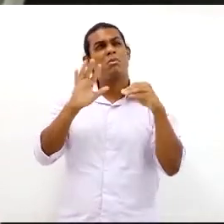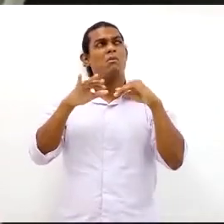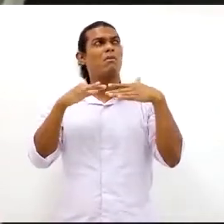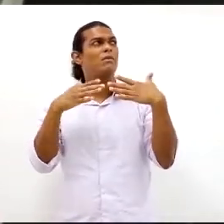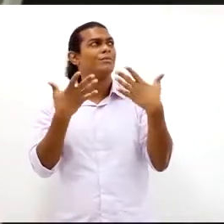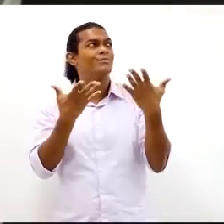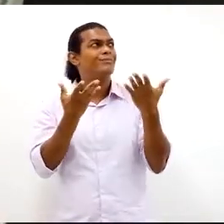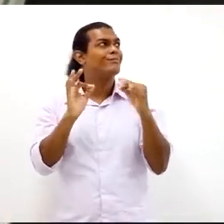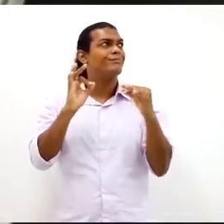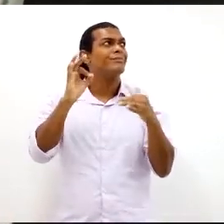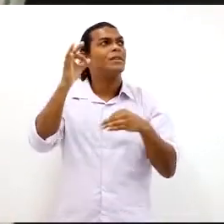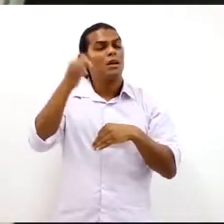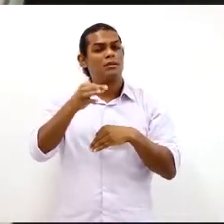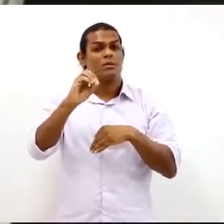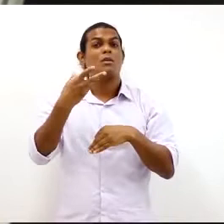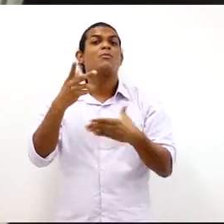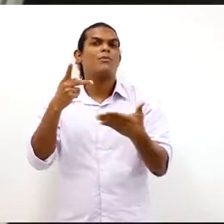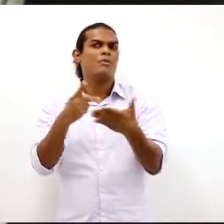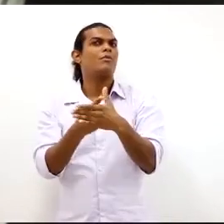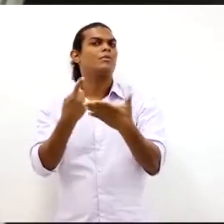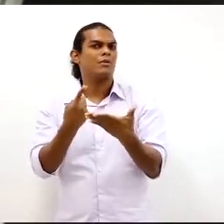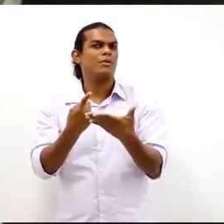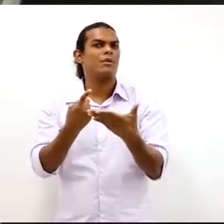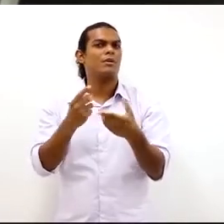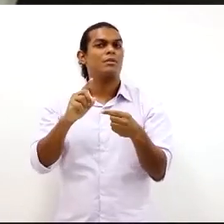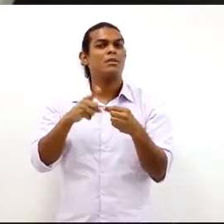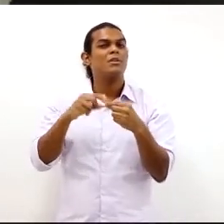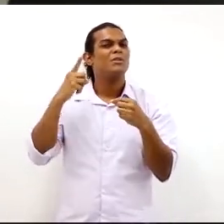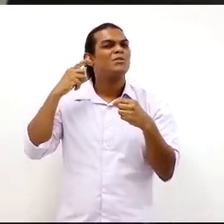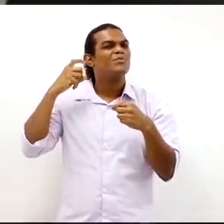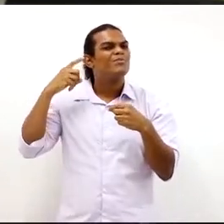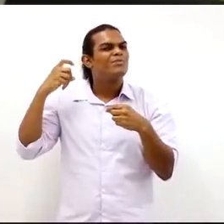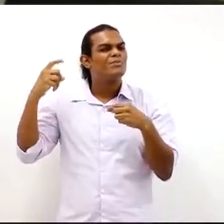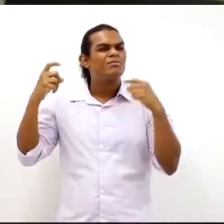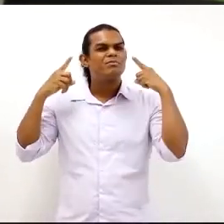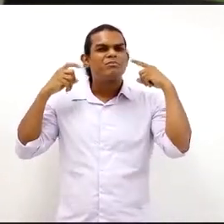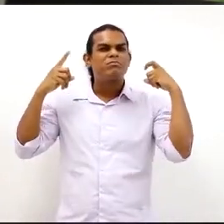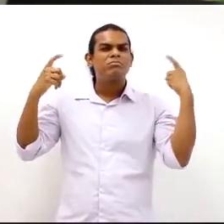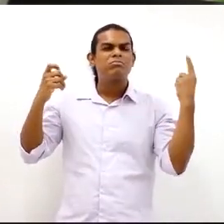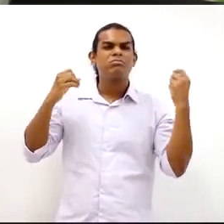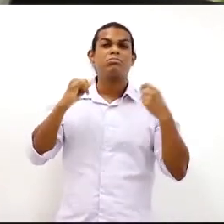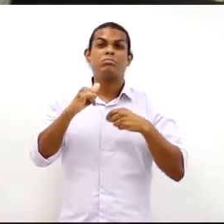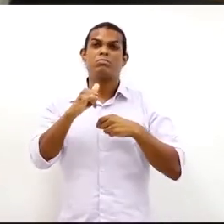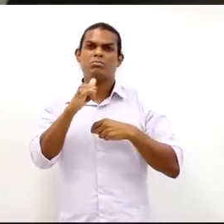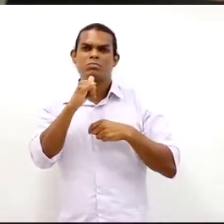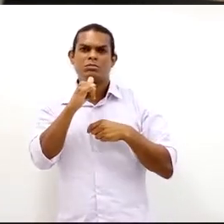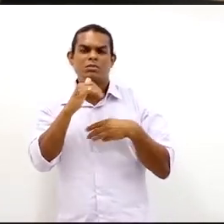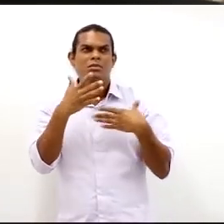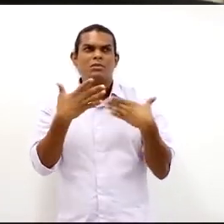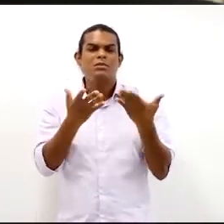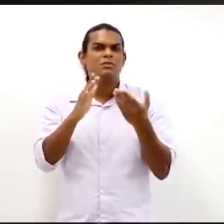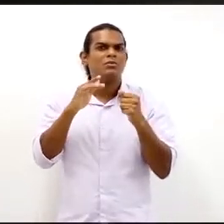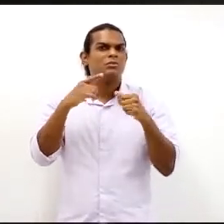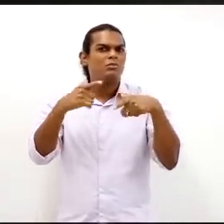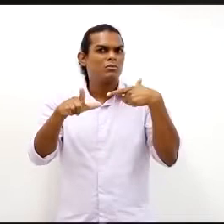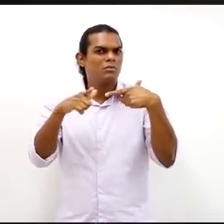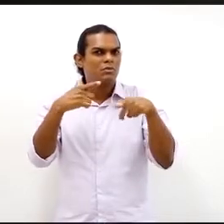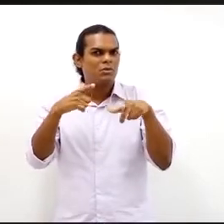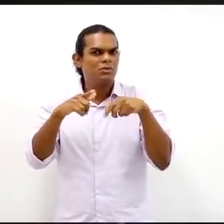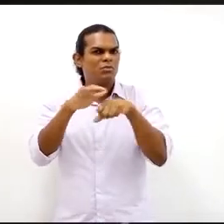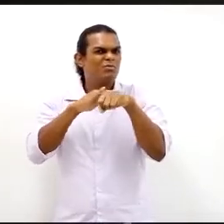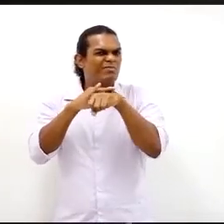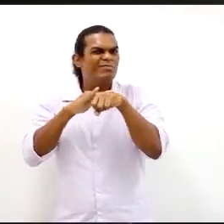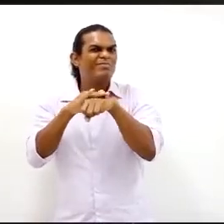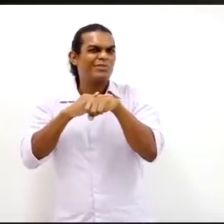exige ser feito. Se o nível de ruído, se não está interferindo, se um trabalhador conversa com outro aqui, não está interferindo no trabalho do